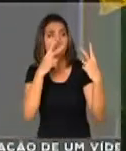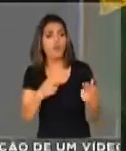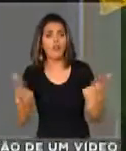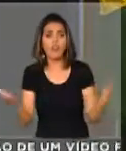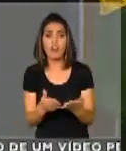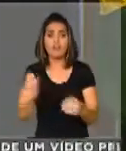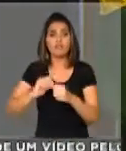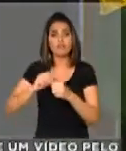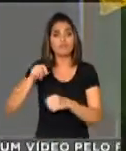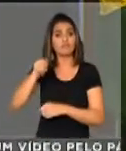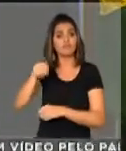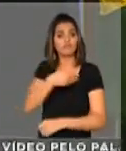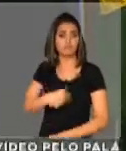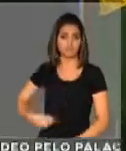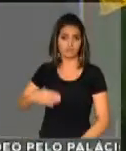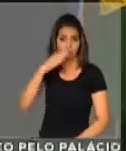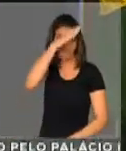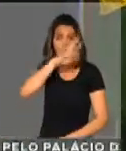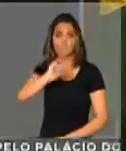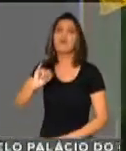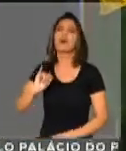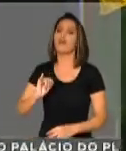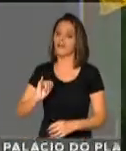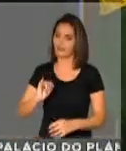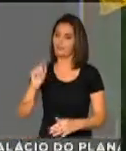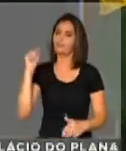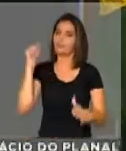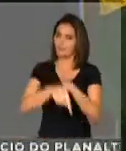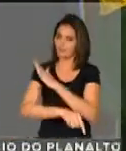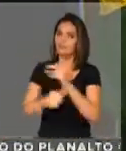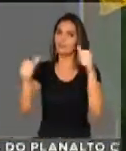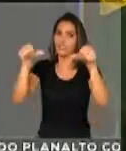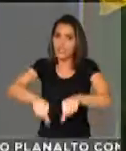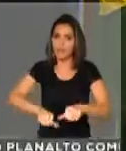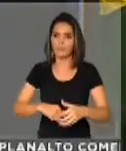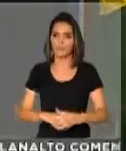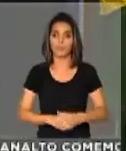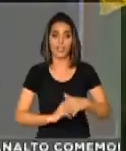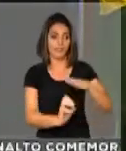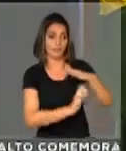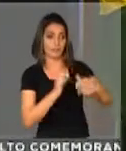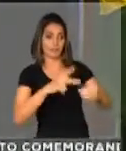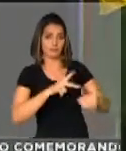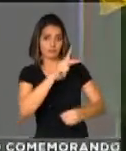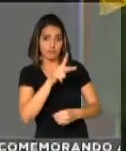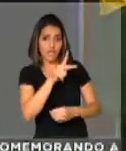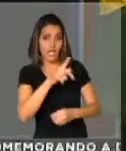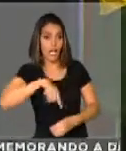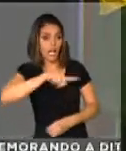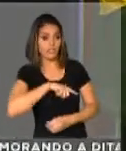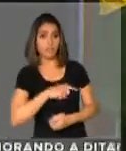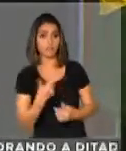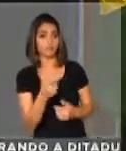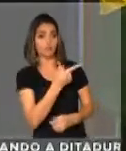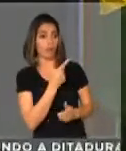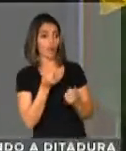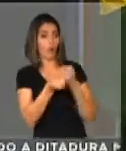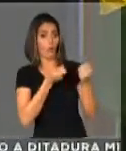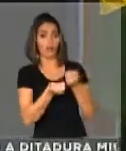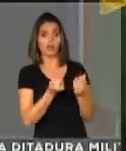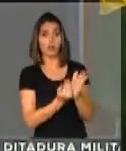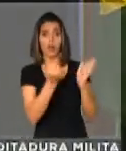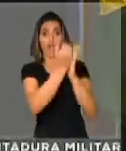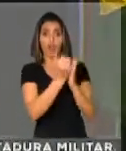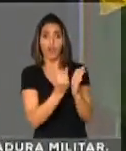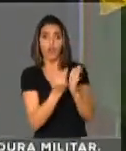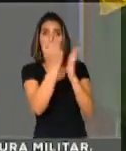praticada no governo Bolsonaro, ela vai ser aprofundada. Porque se hoje nós temos uma empresa estatal, que a gente tem comando, a gente não está tendo comando. E está fazendo essa política